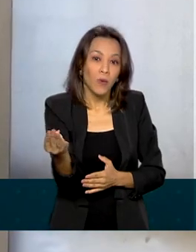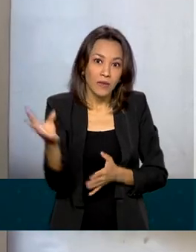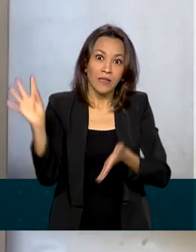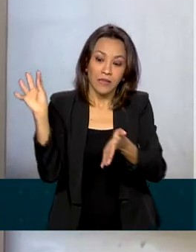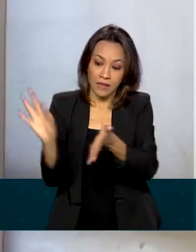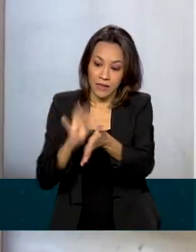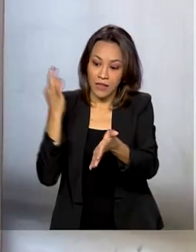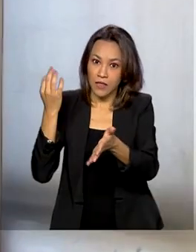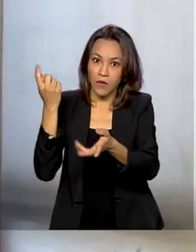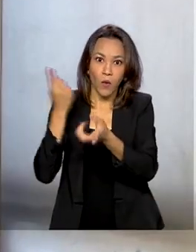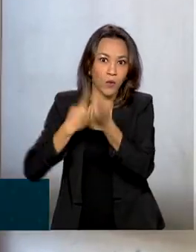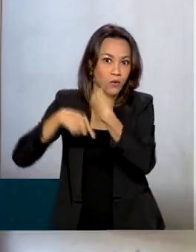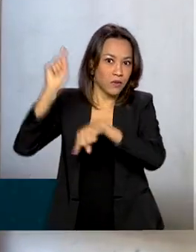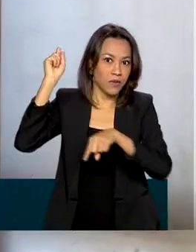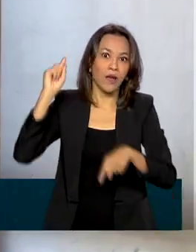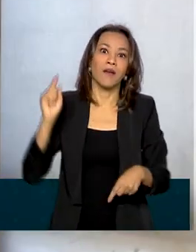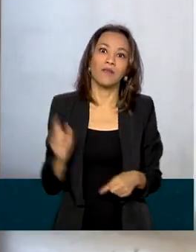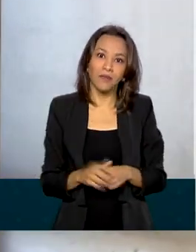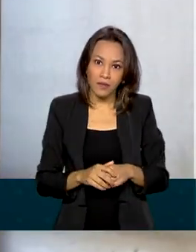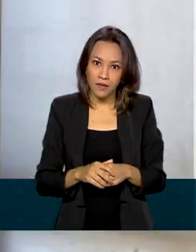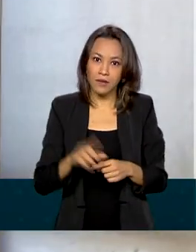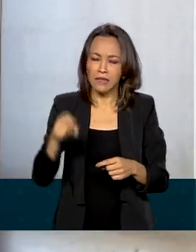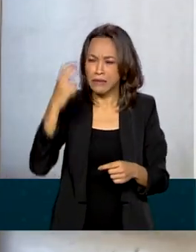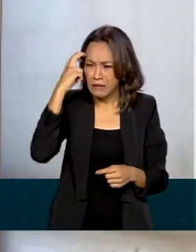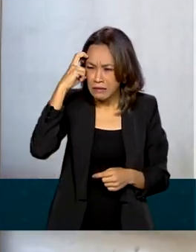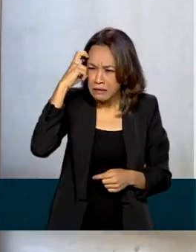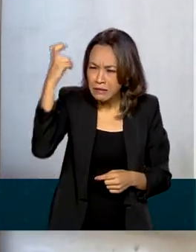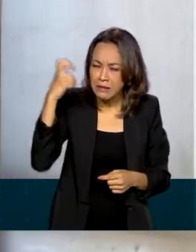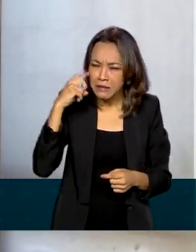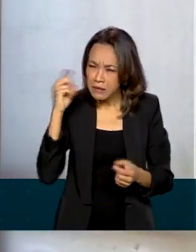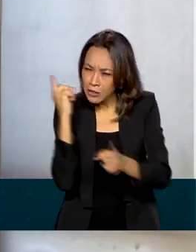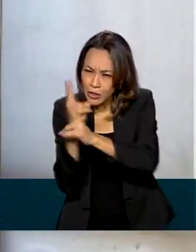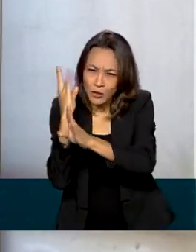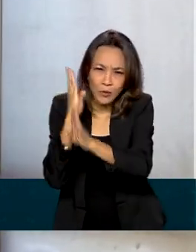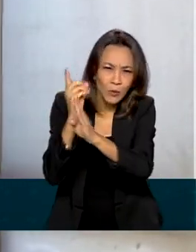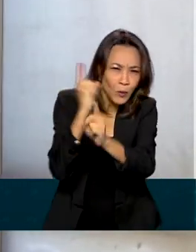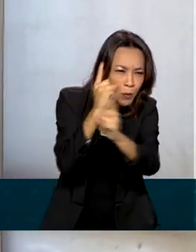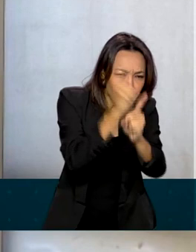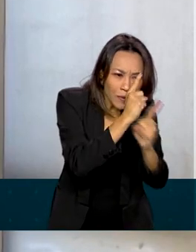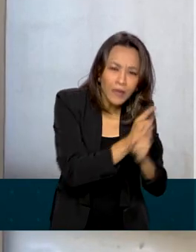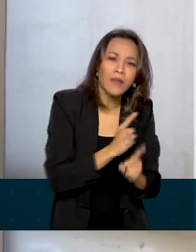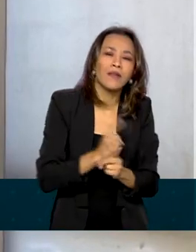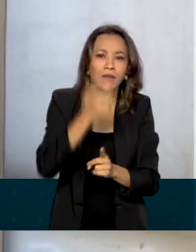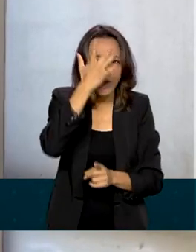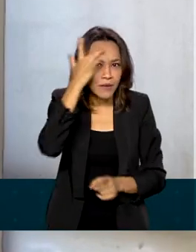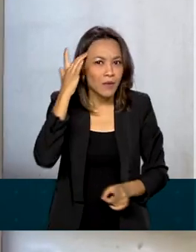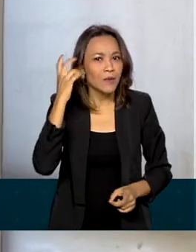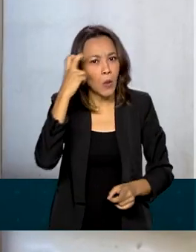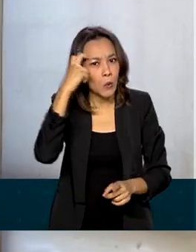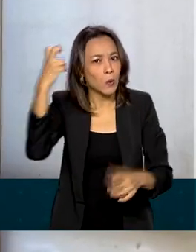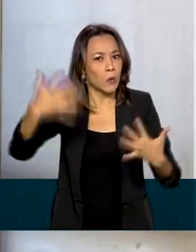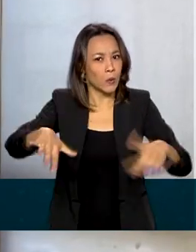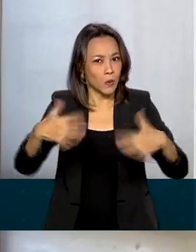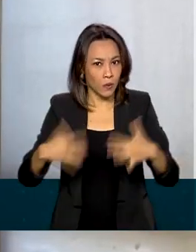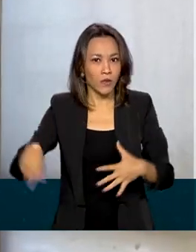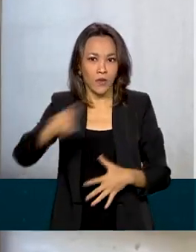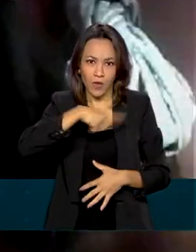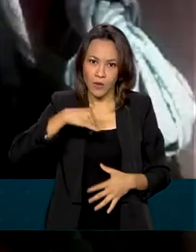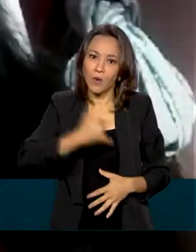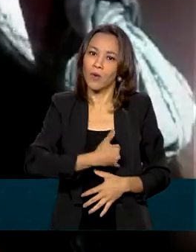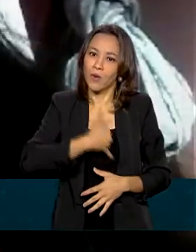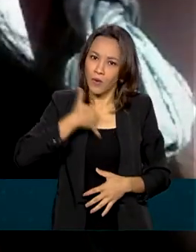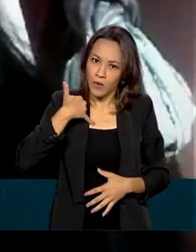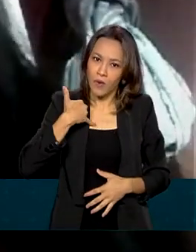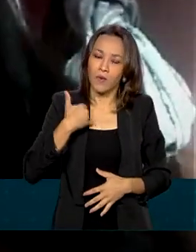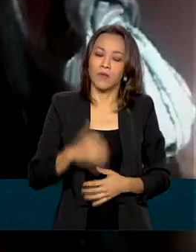verdadeiro sucesso, revelações de talentos, e nós estamos aí muito, muito orgulhosos desses alunos tão capacitados.